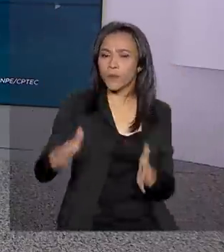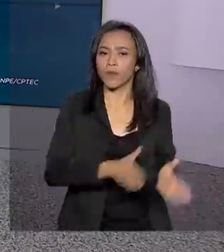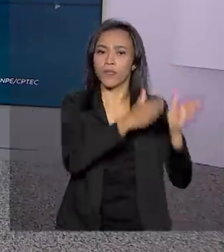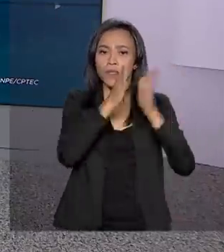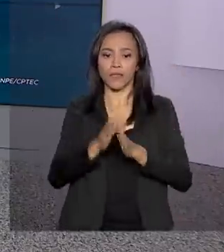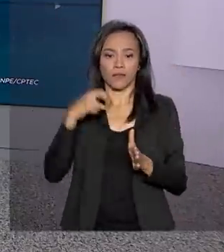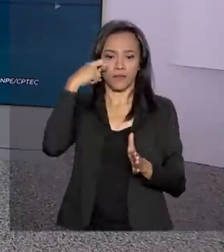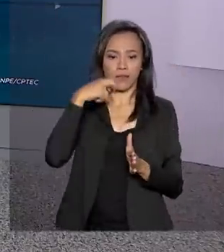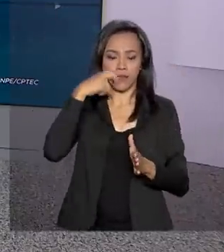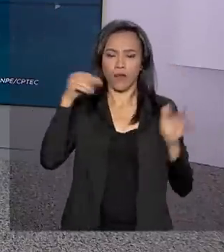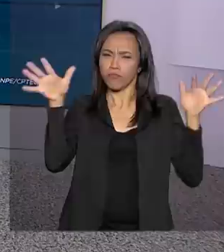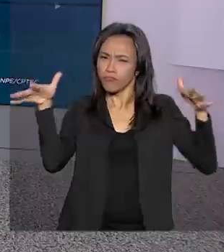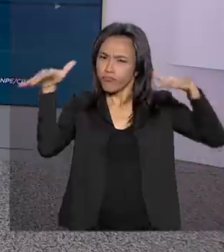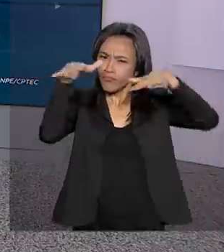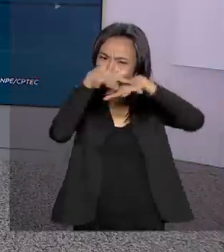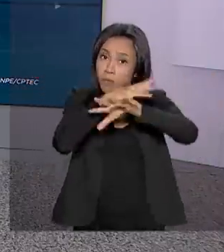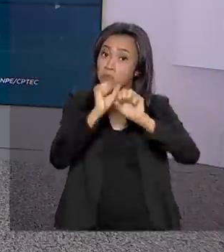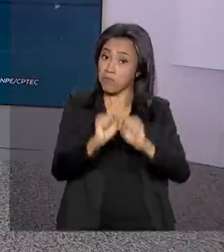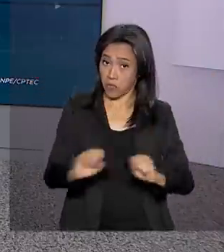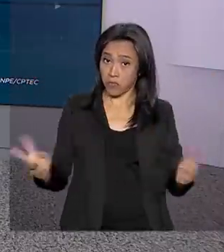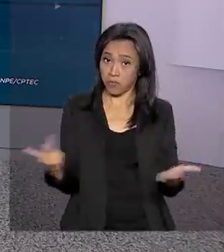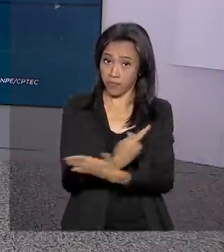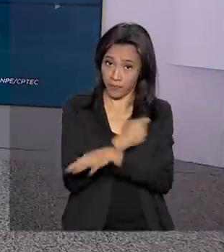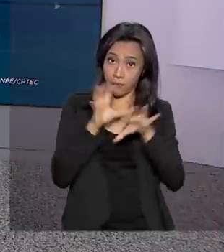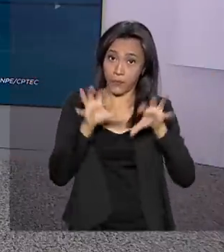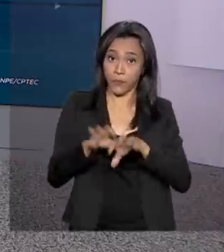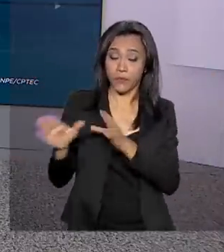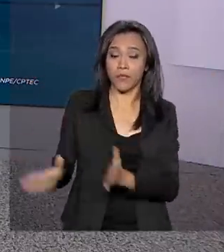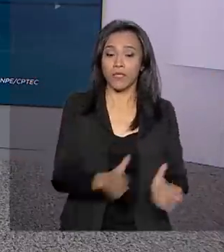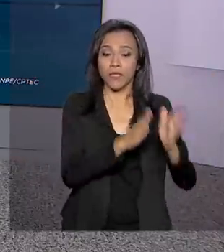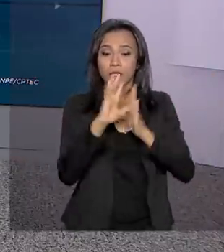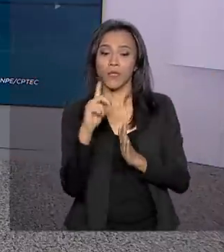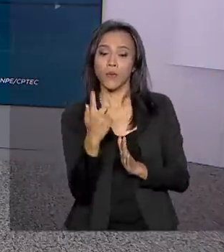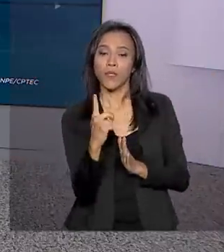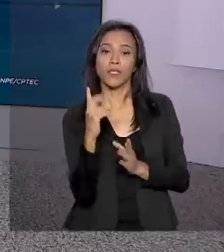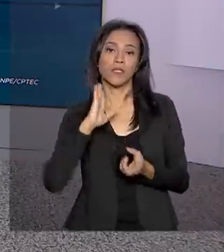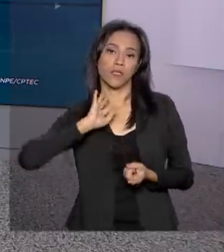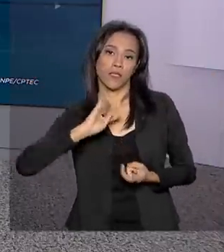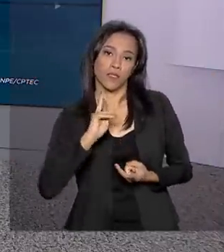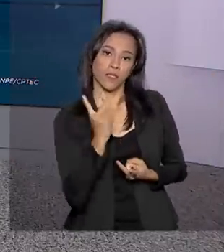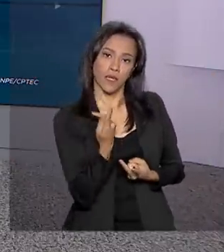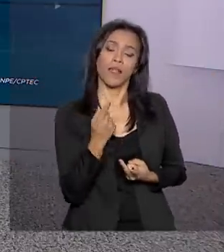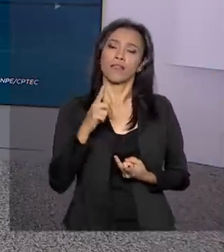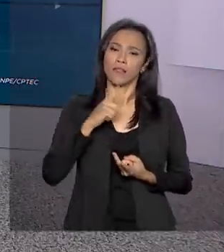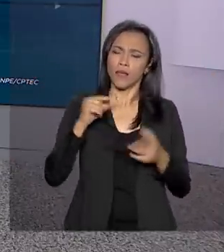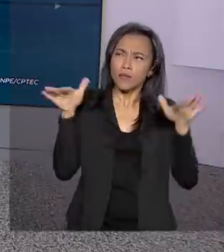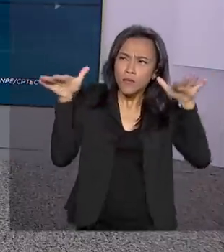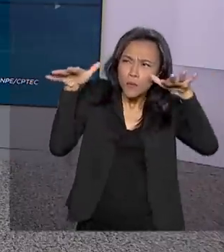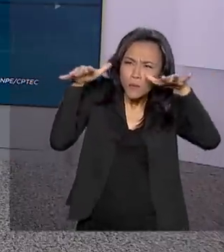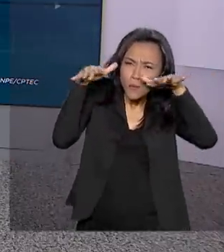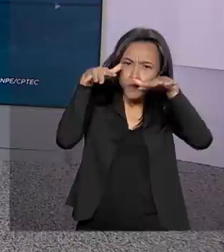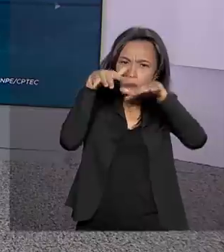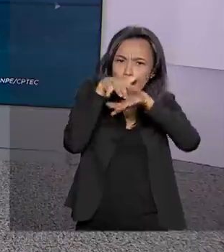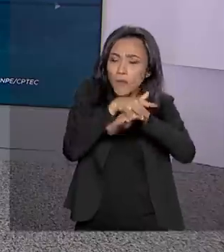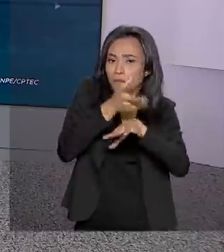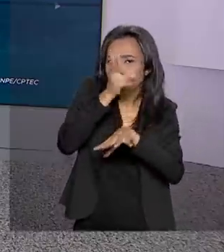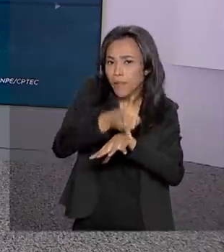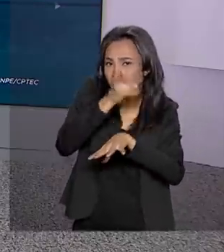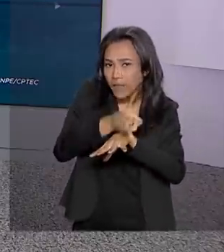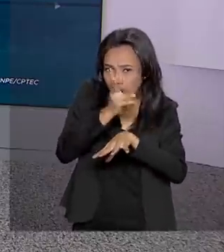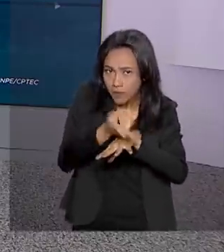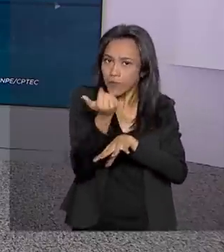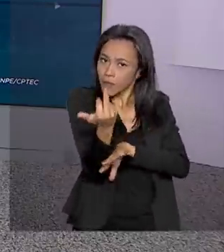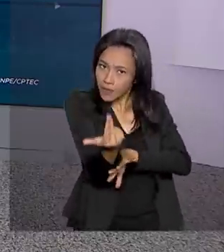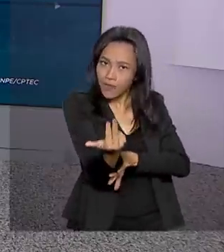Natal o tempo está nublado e pode chover. Em Goiânia e Belo Horizonte nós temos o céu parcialmente nublado. Essa mesma situação